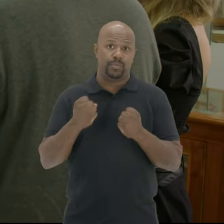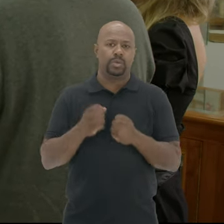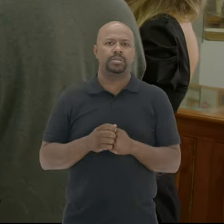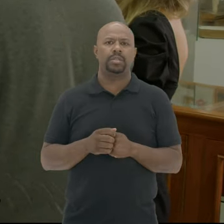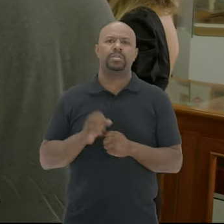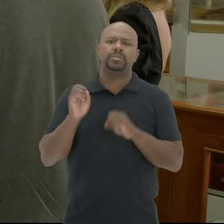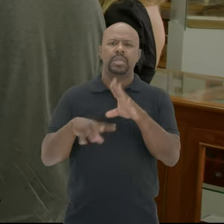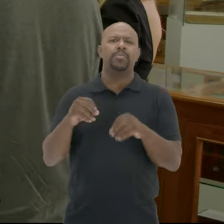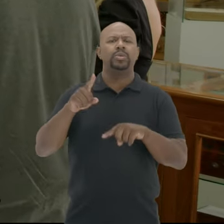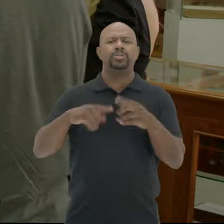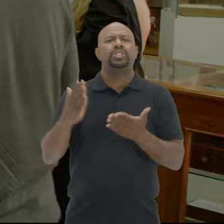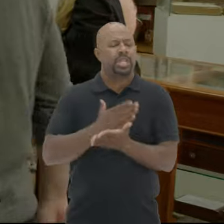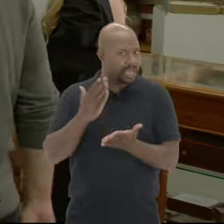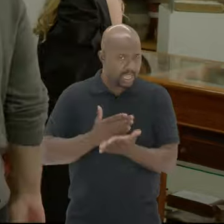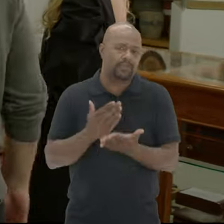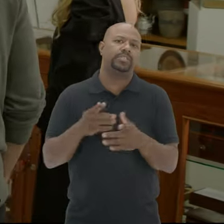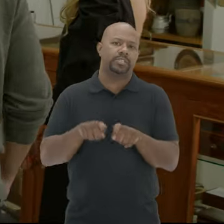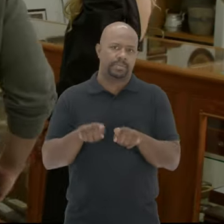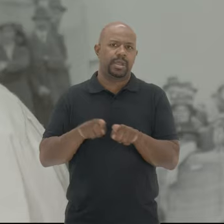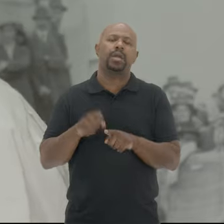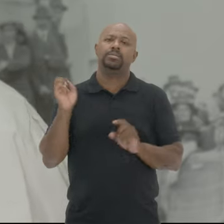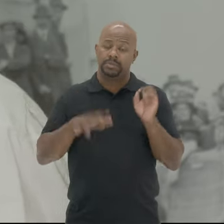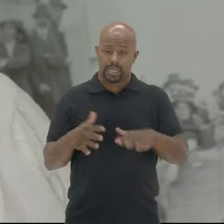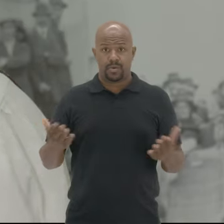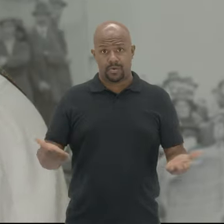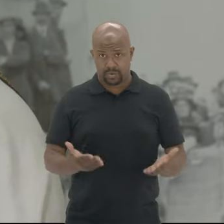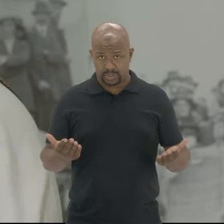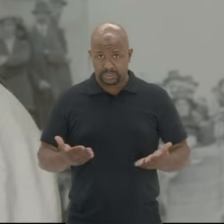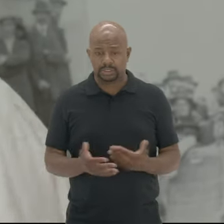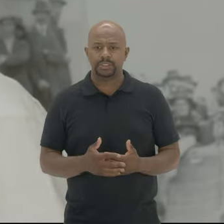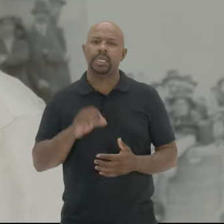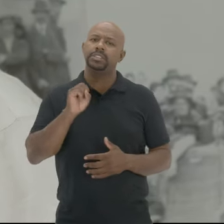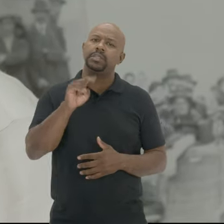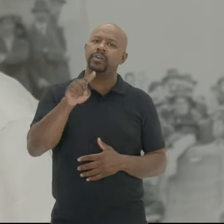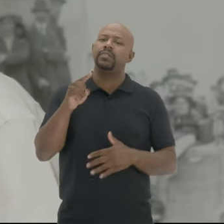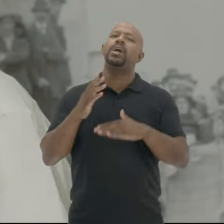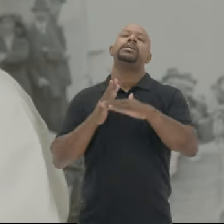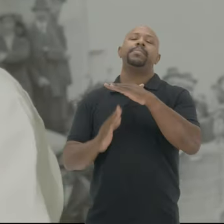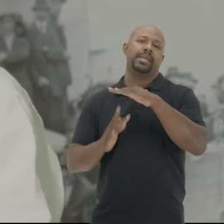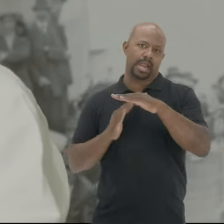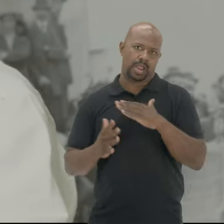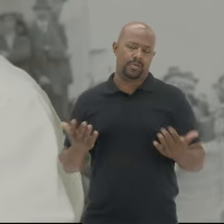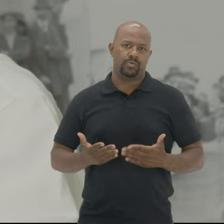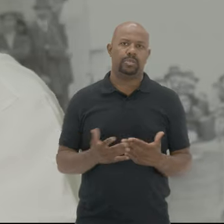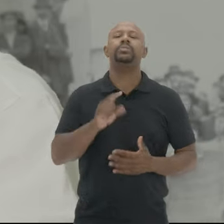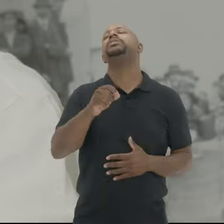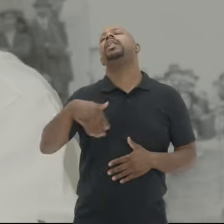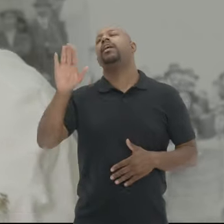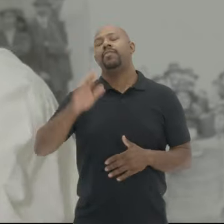Eles trouxeram muitos livros também Hoje Se você fosse migrar hoje